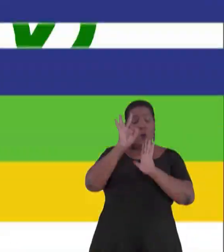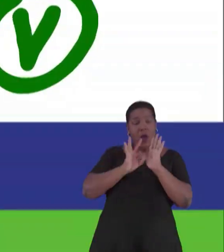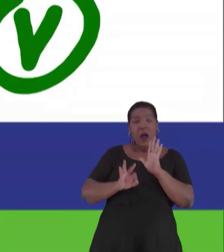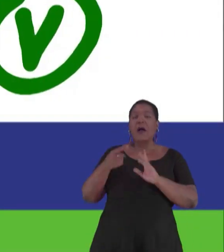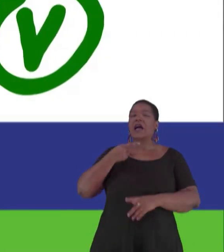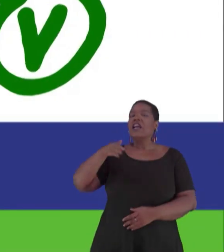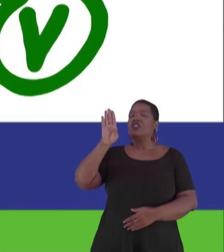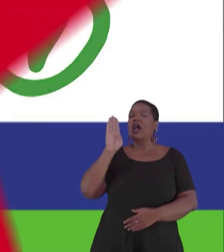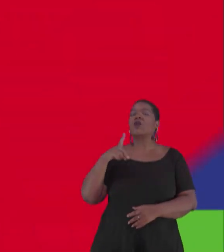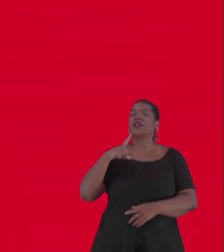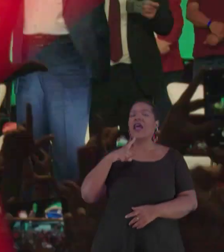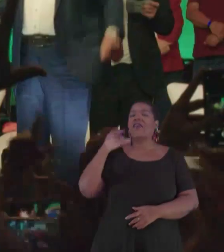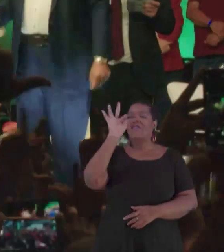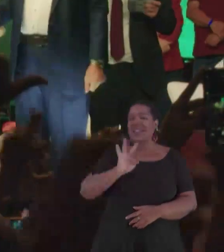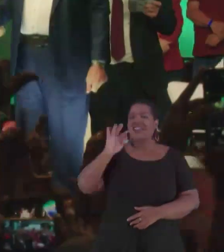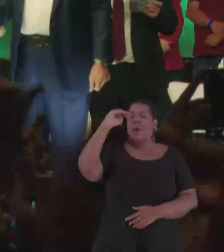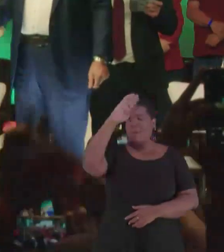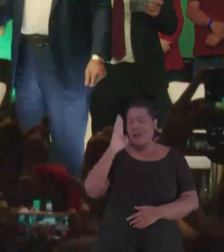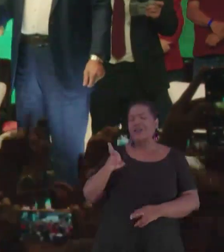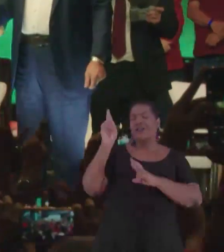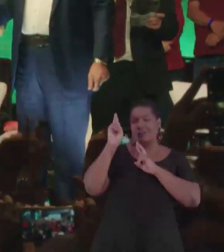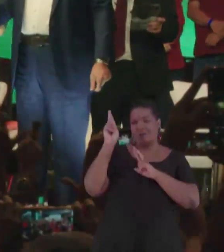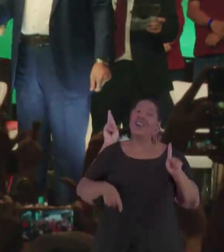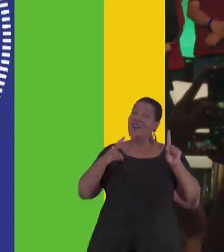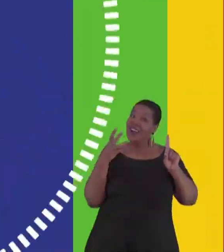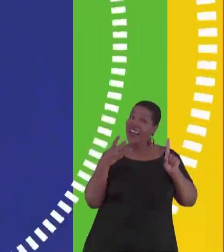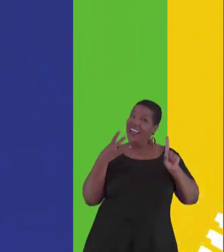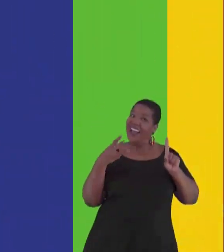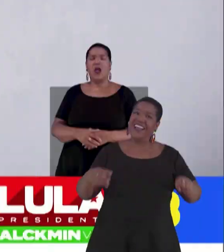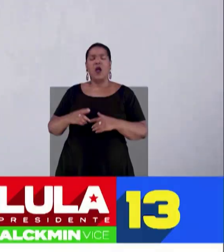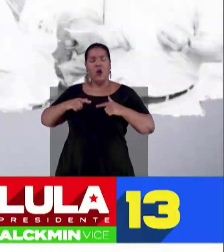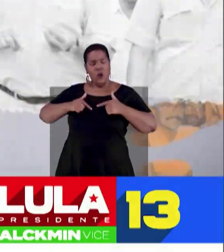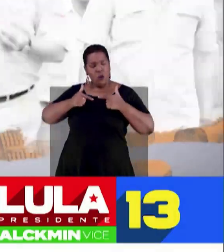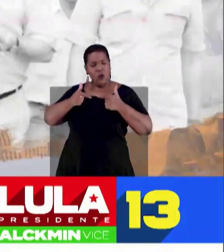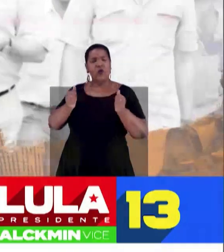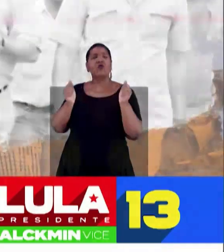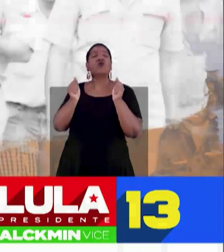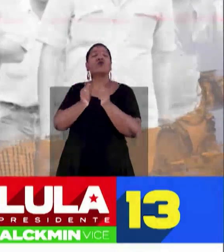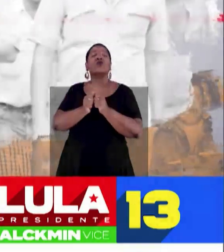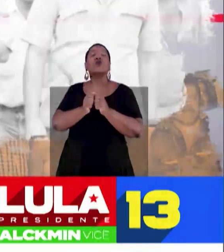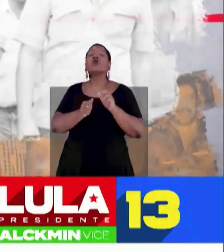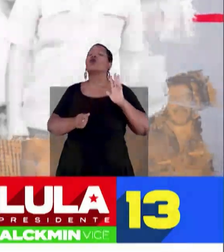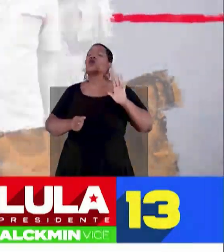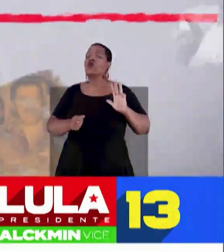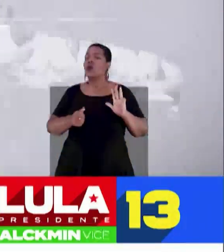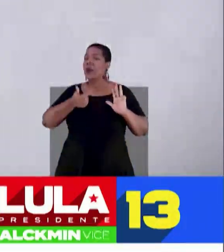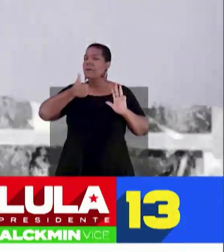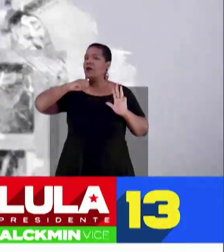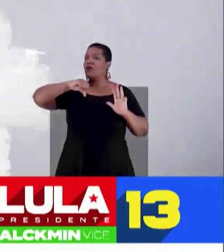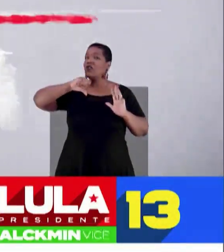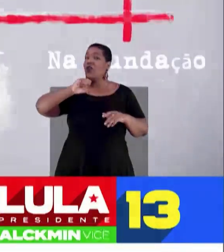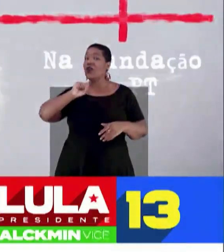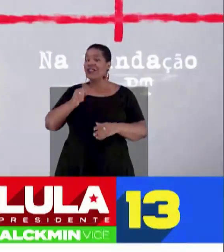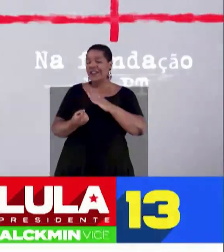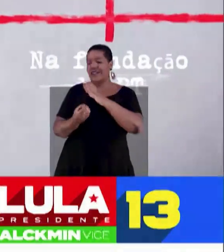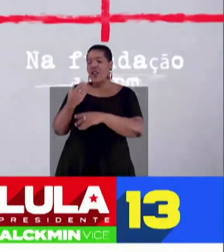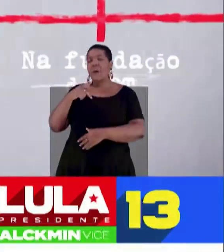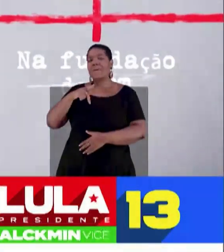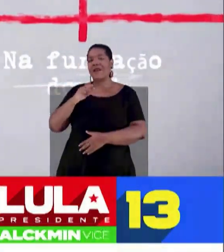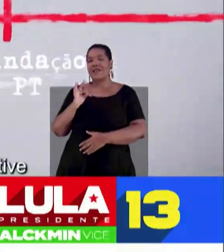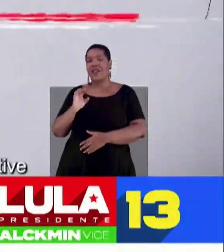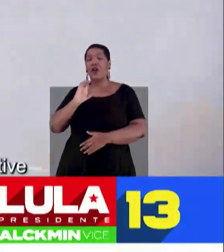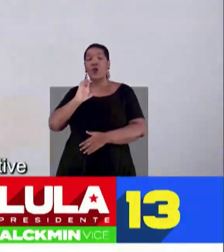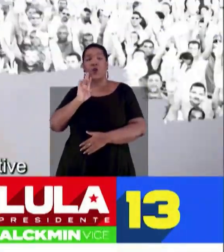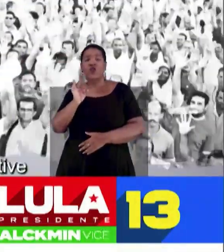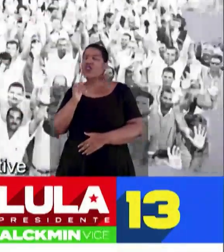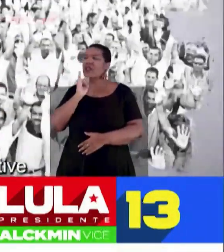Esse é o programa dos candidatos e candidatas da Federação Brasil da Esperança. Estou ao lado de Lula desde 1980, na fundação do PT e da